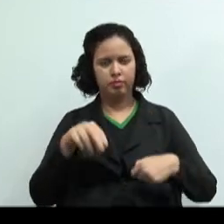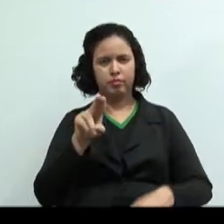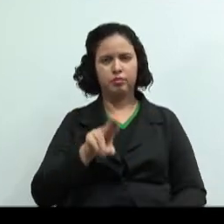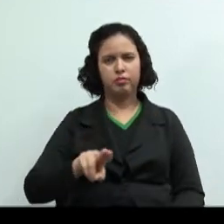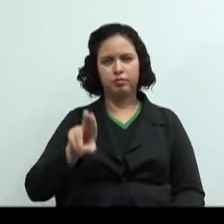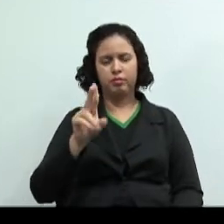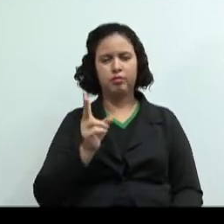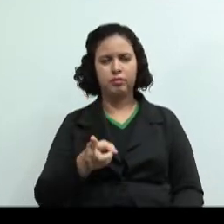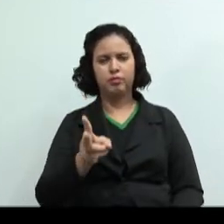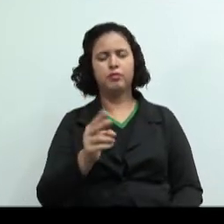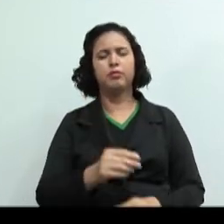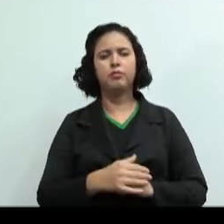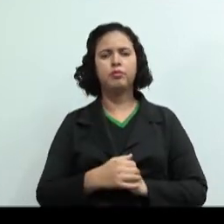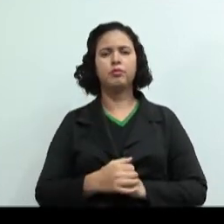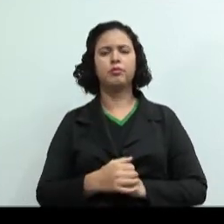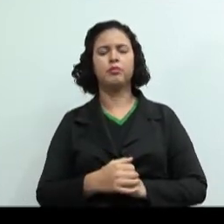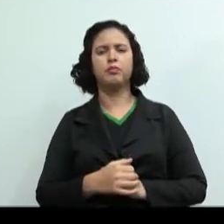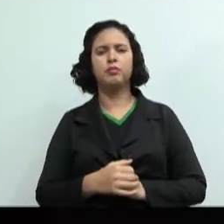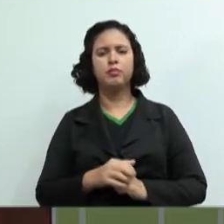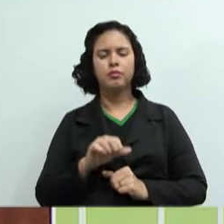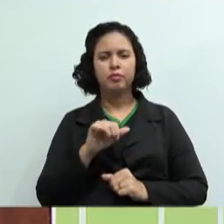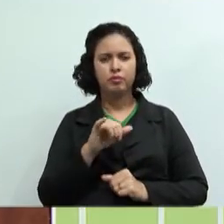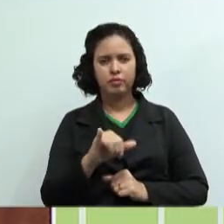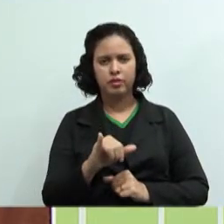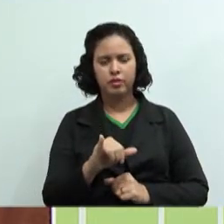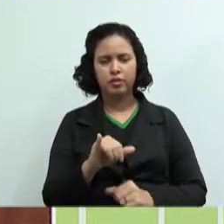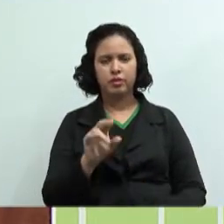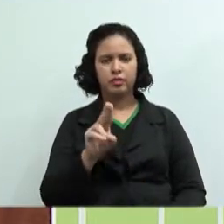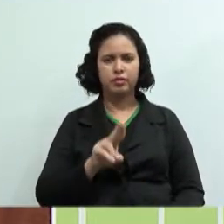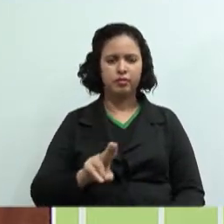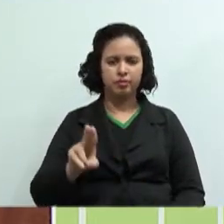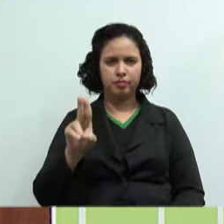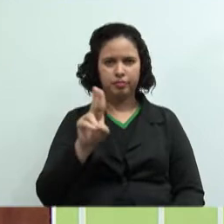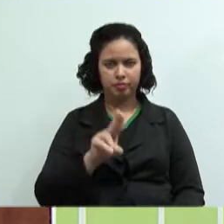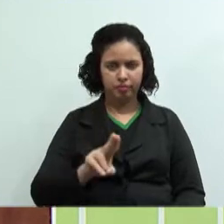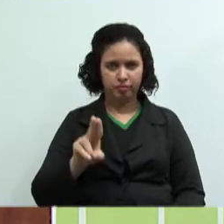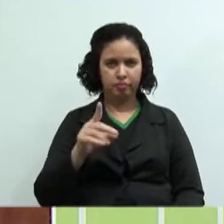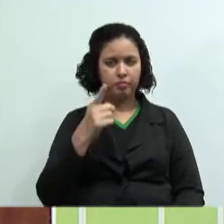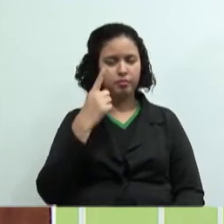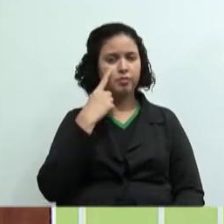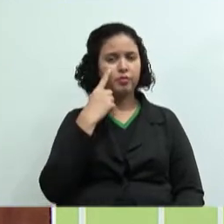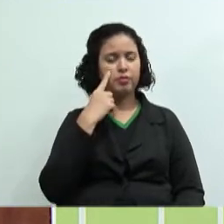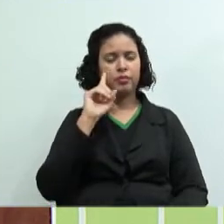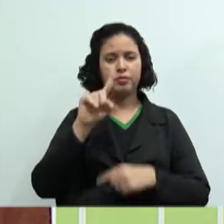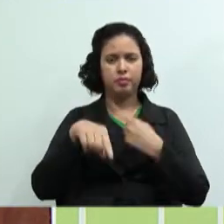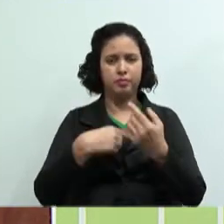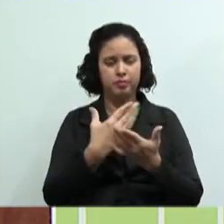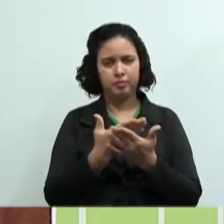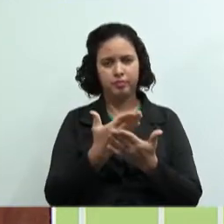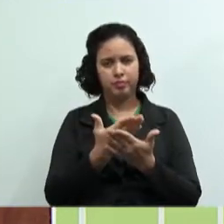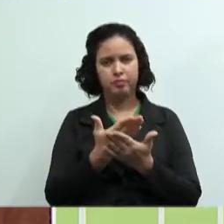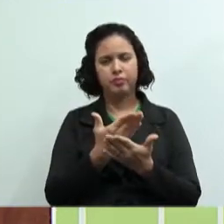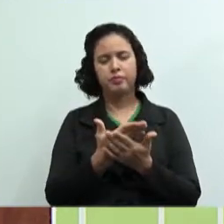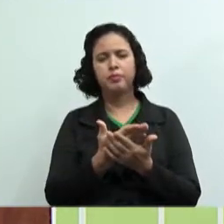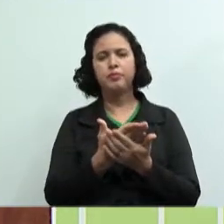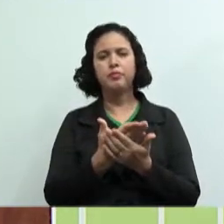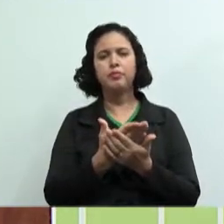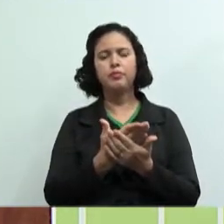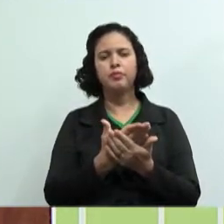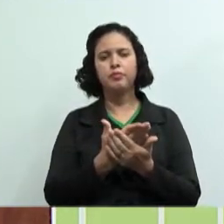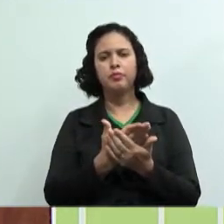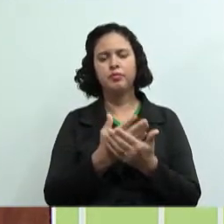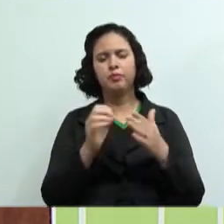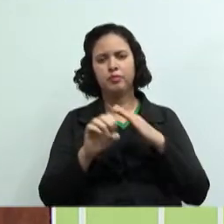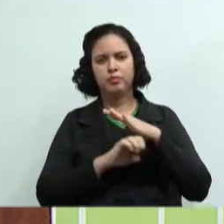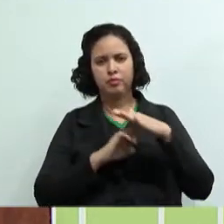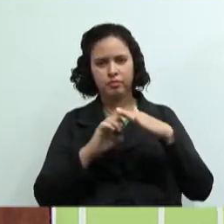Ok, então se eu utilizei o método de custeio por absorção, nós vamos estudar lá em contabilidade de cooperativas 2,